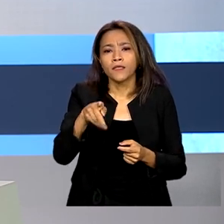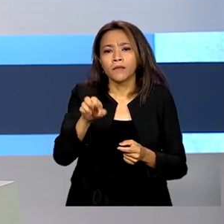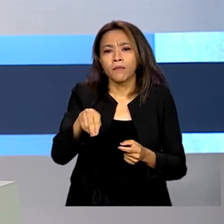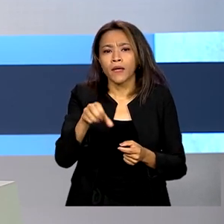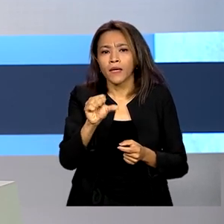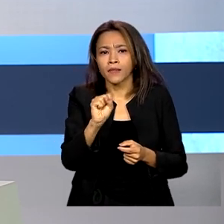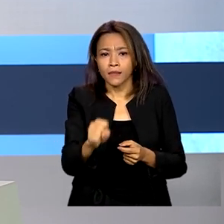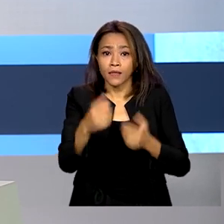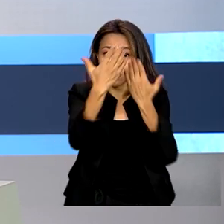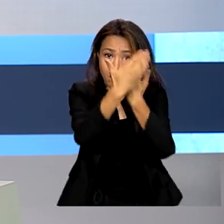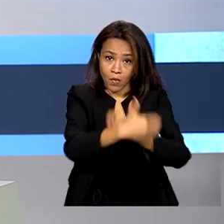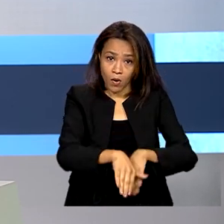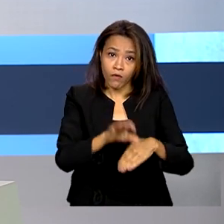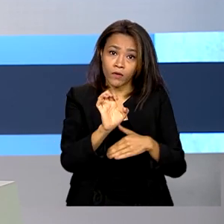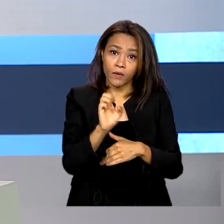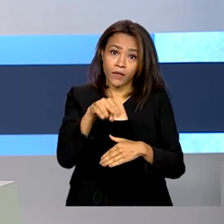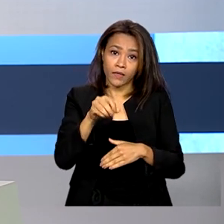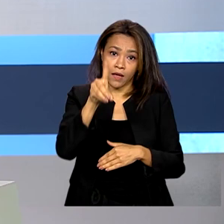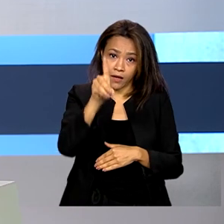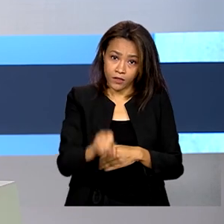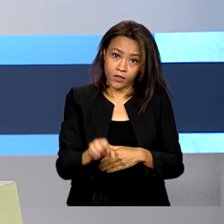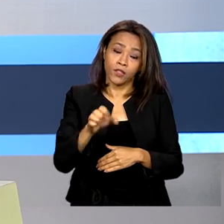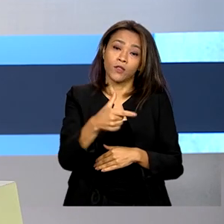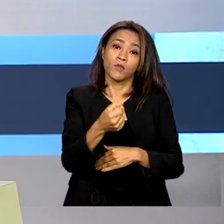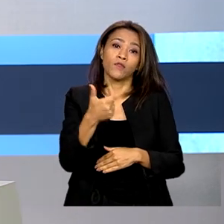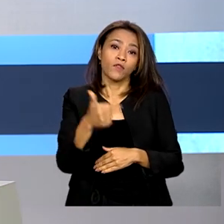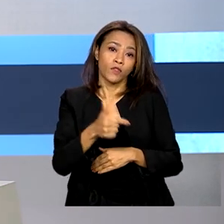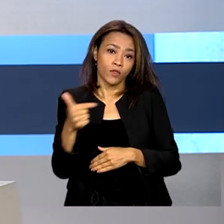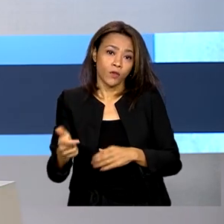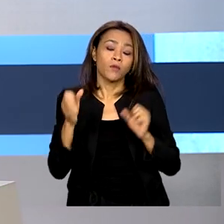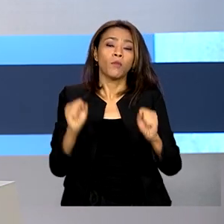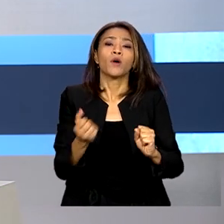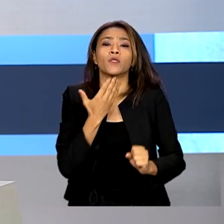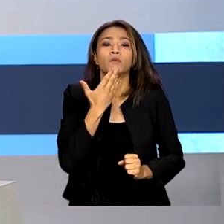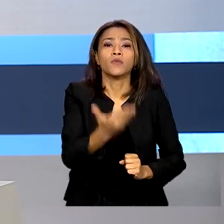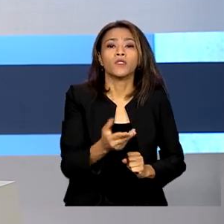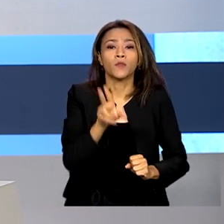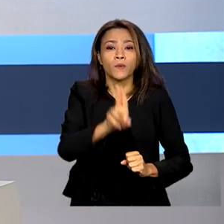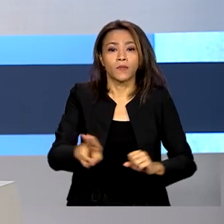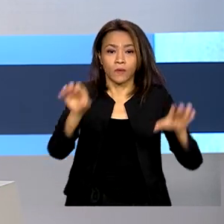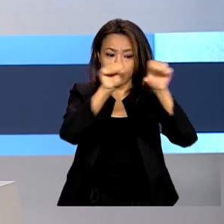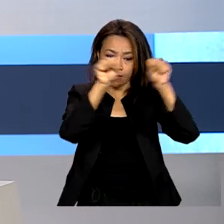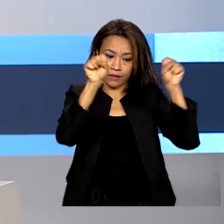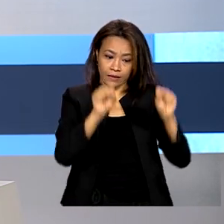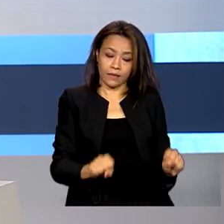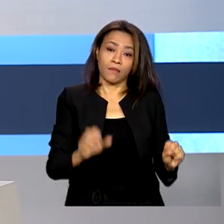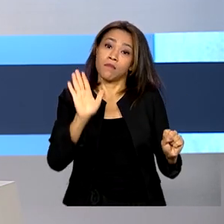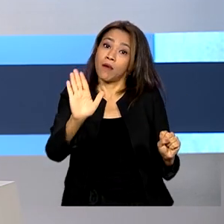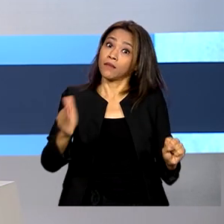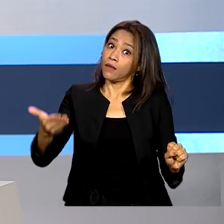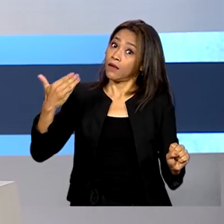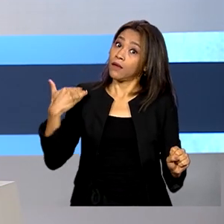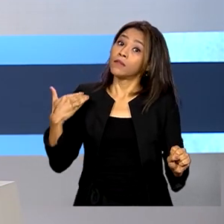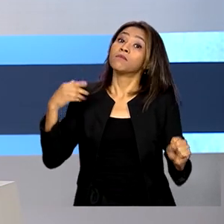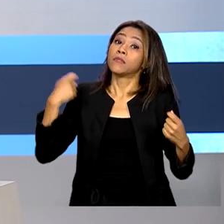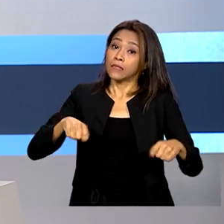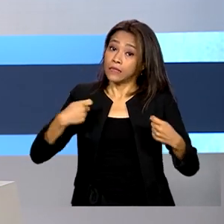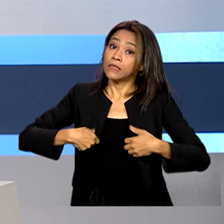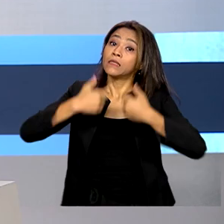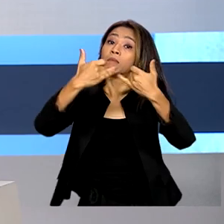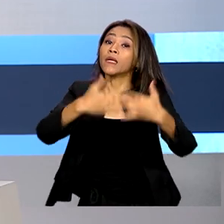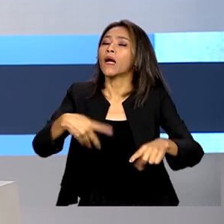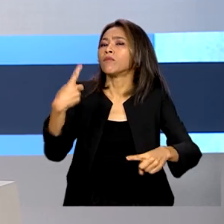Nacional de Desempenho dos Estudantes. O pedido pode ser feito por meio do sistema ENAD e é preciso comprovar o motivo da falta,